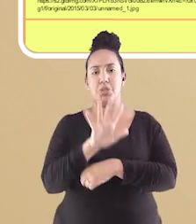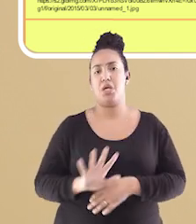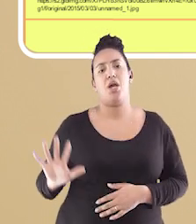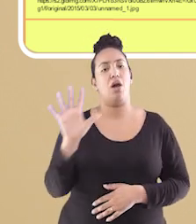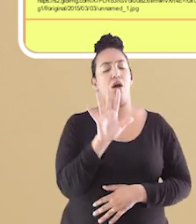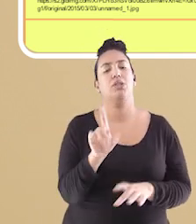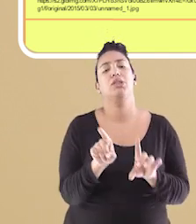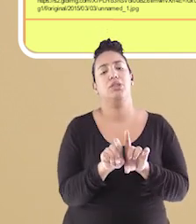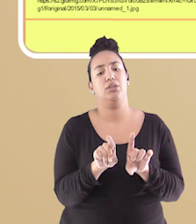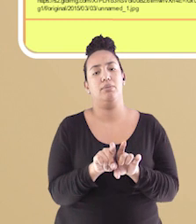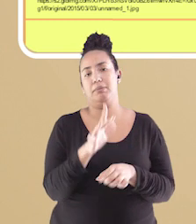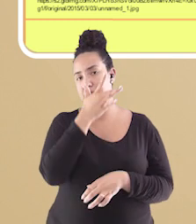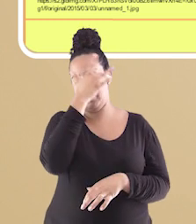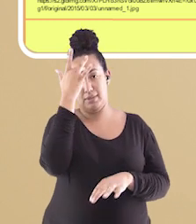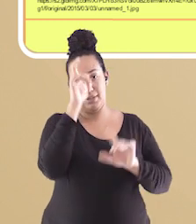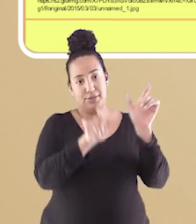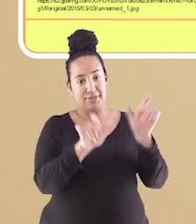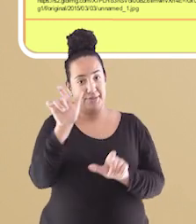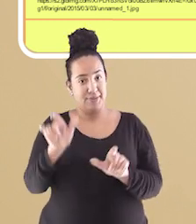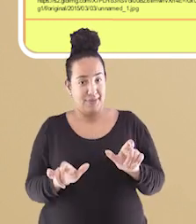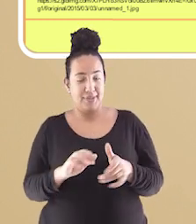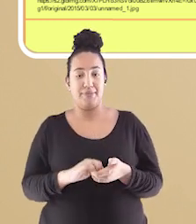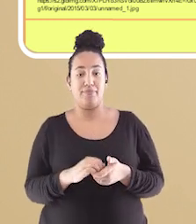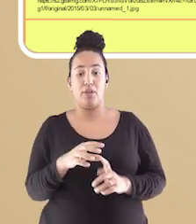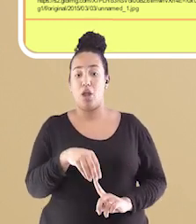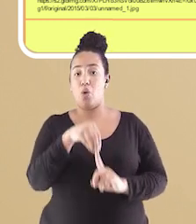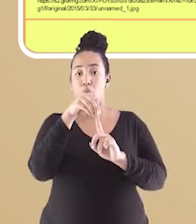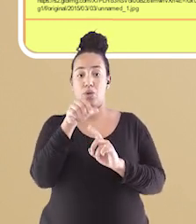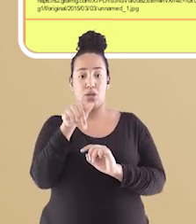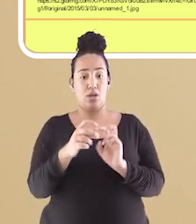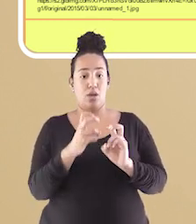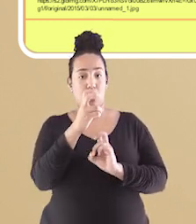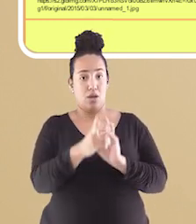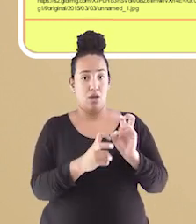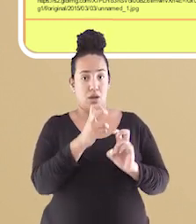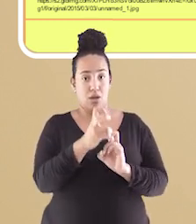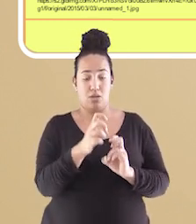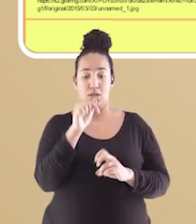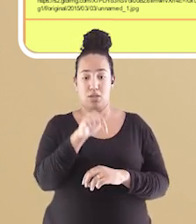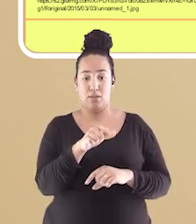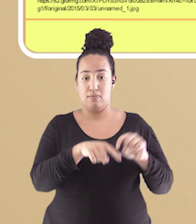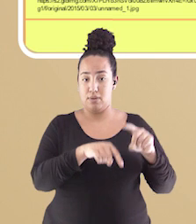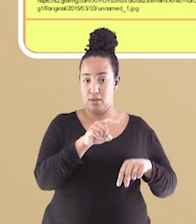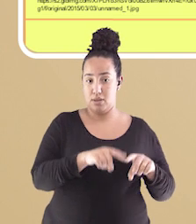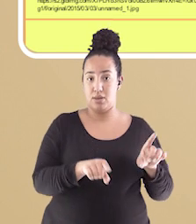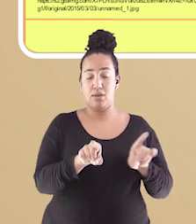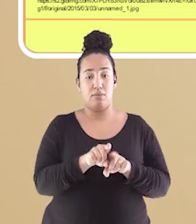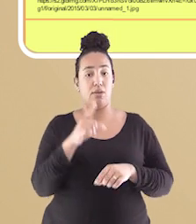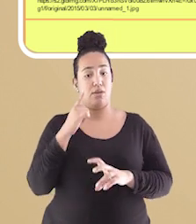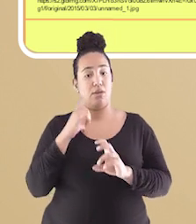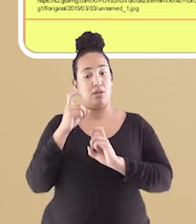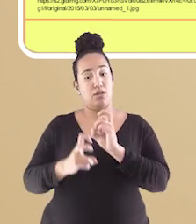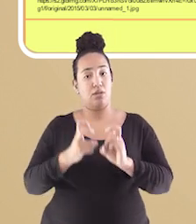em geral e também de passageiros, sendo a única ferrovia de cargas a operar trem